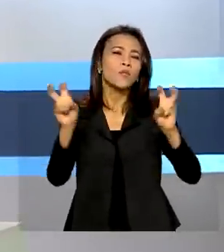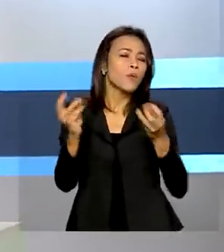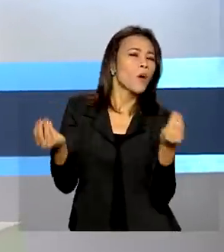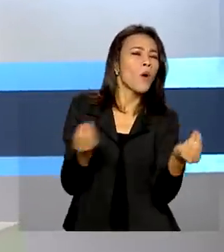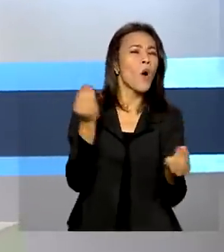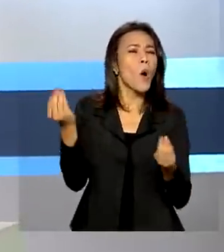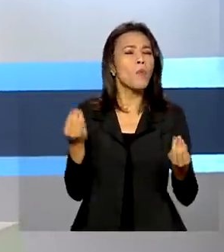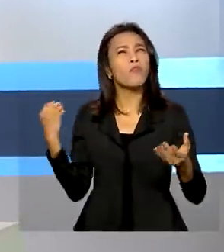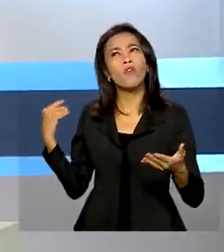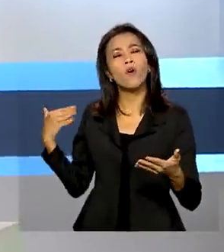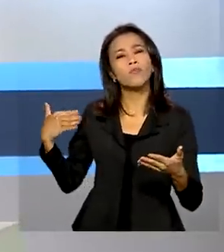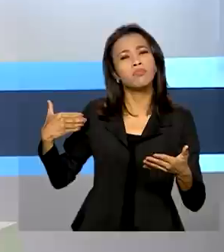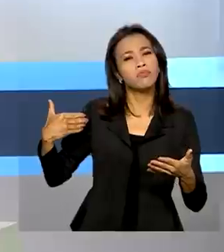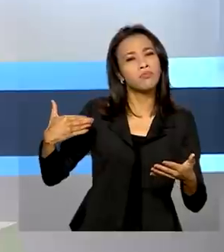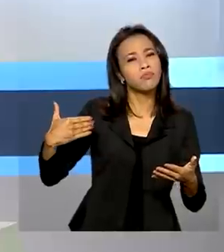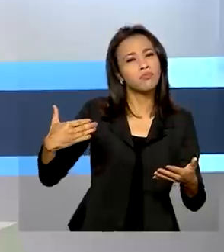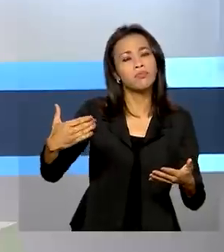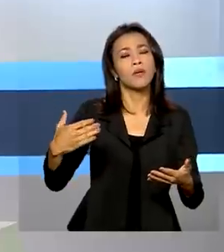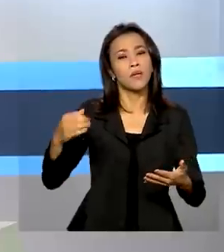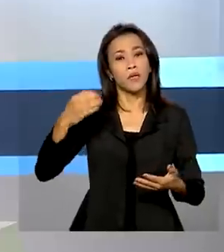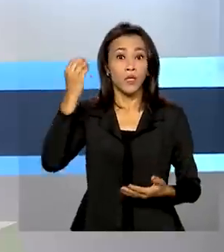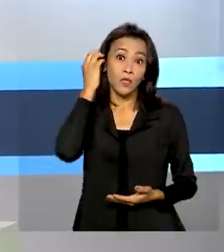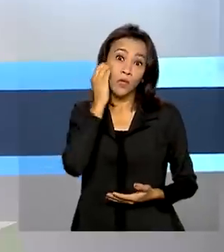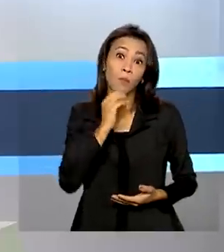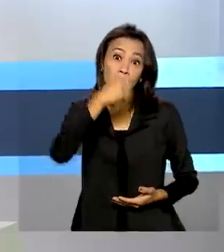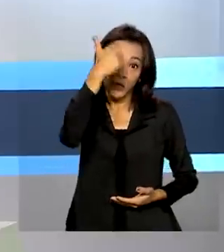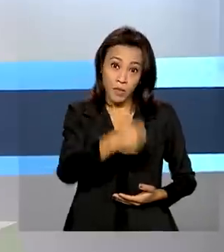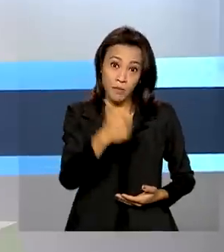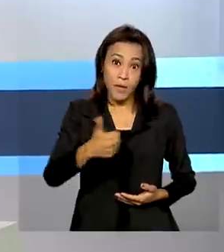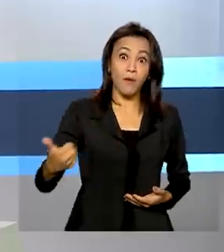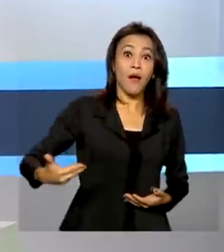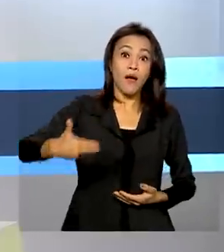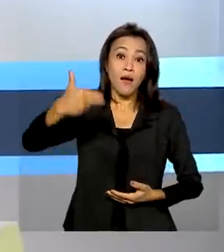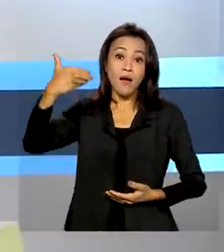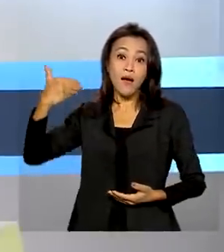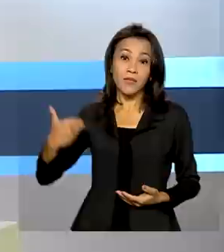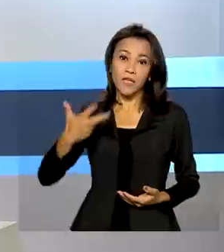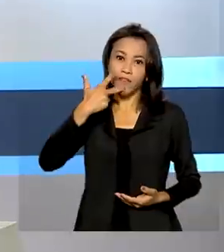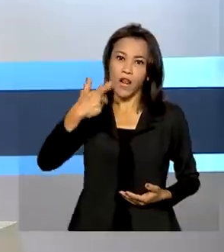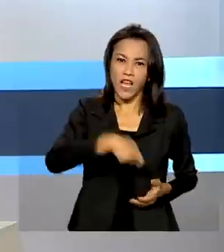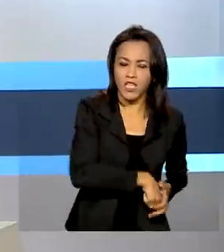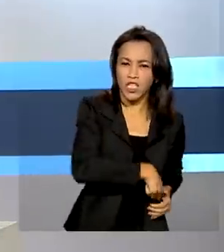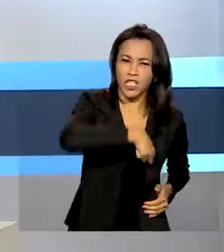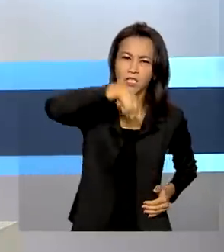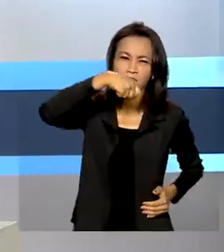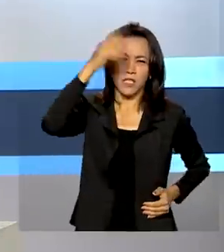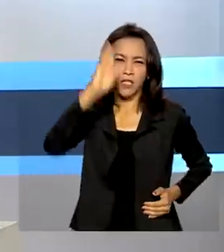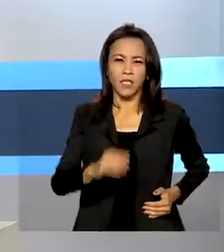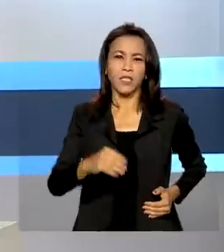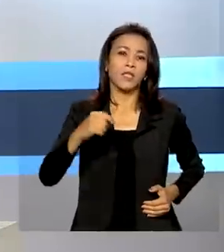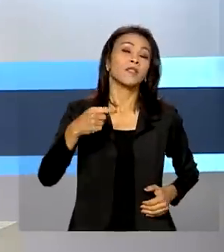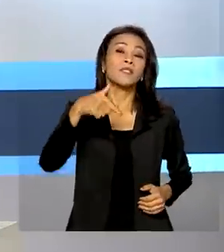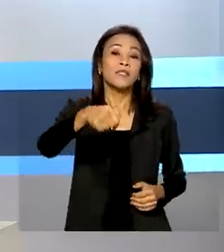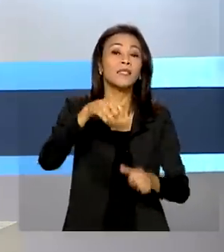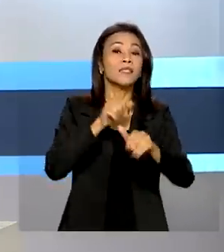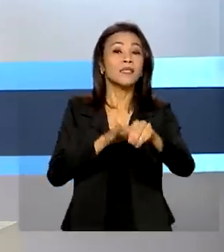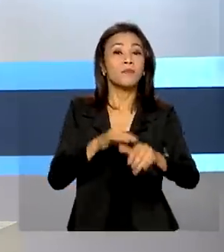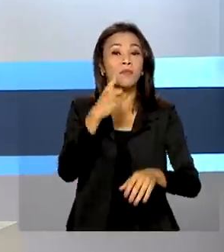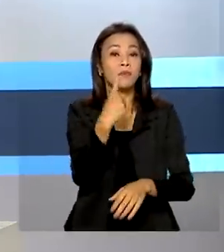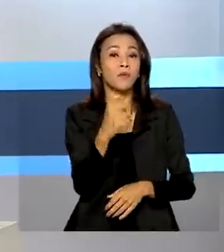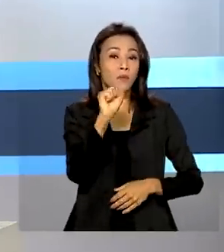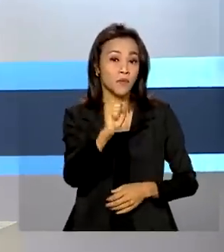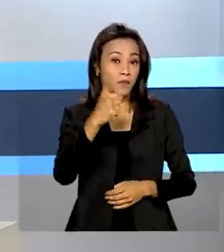percorrido por D. Pedro I, dias antes do 7 de setembro de 1822. O